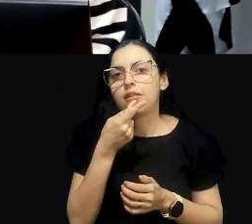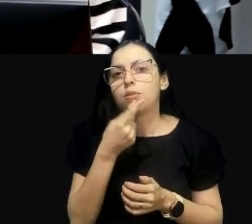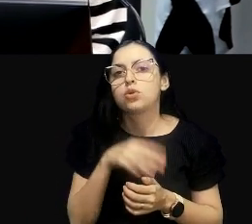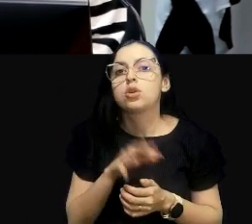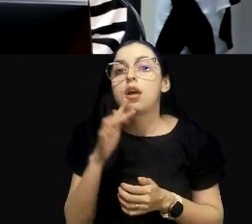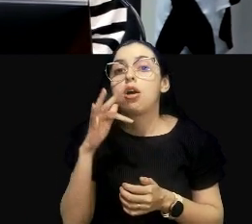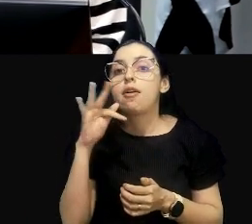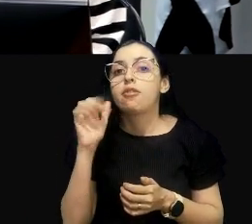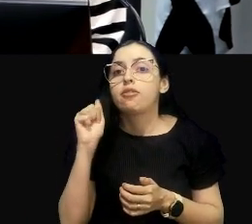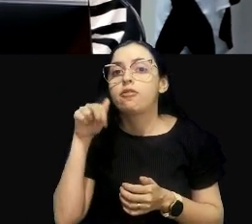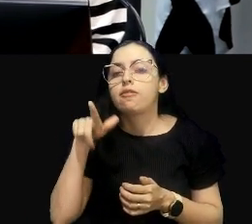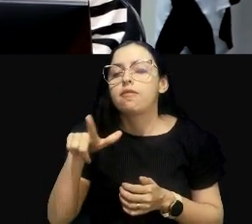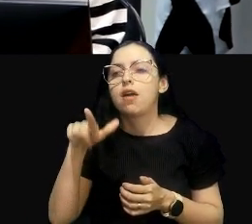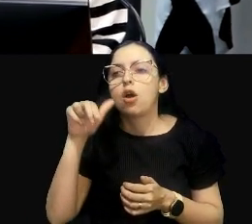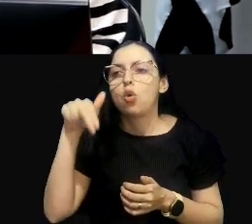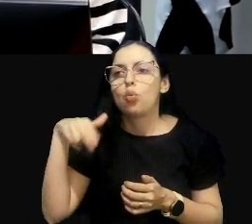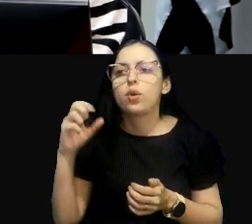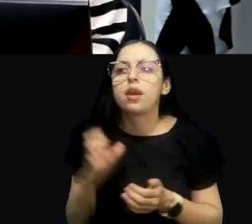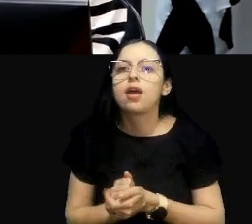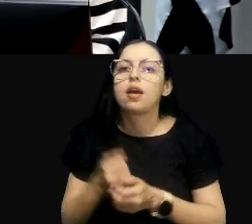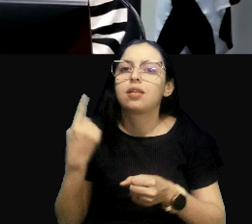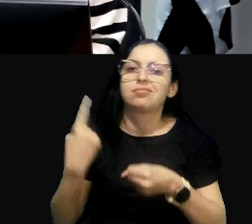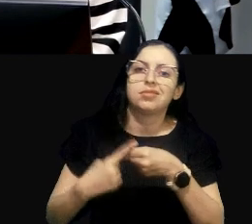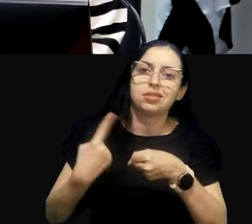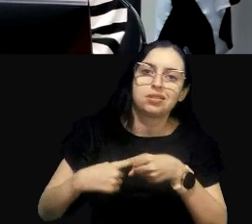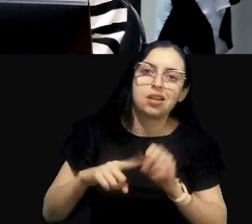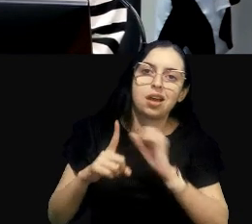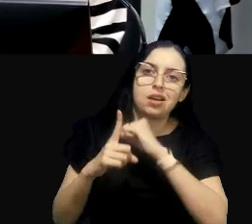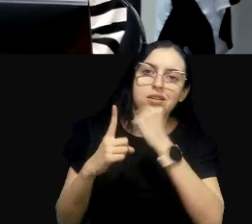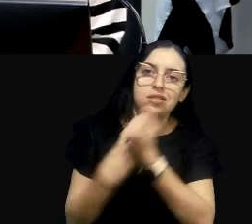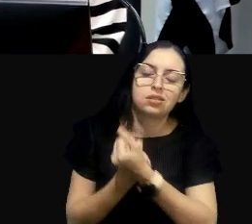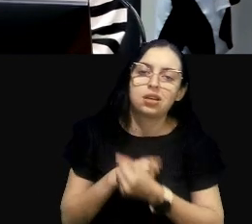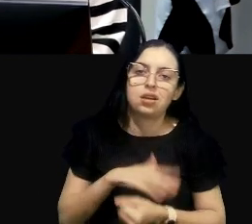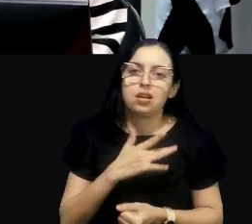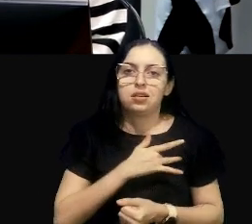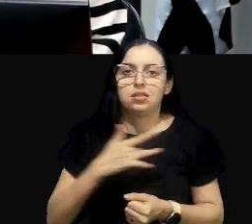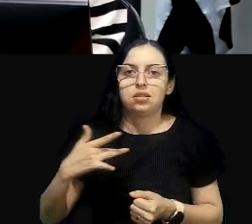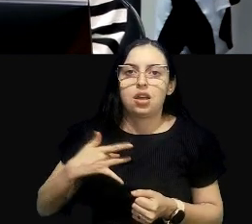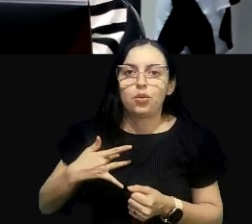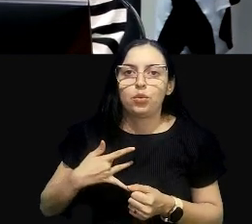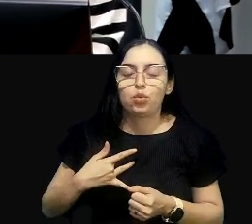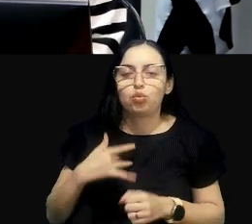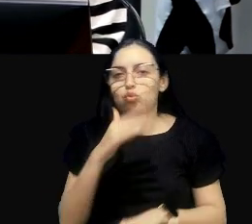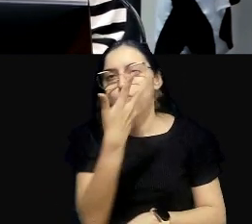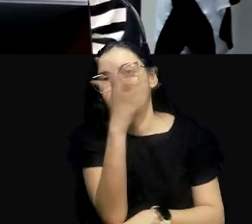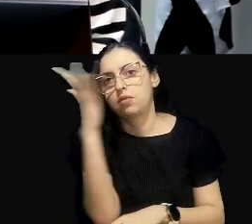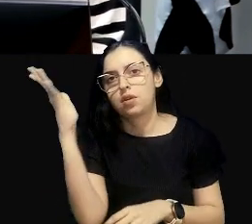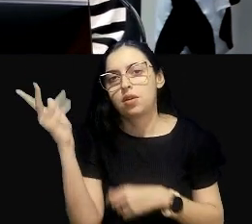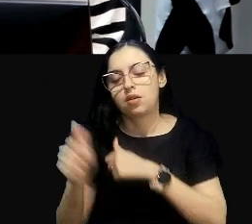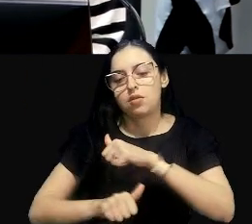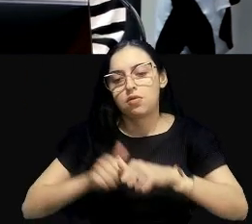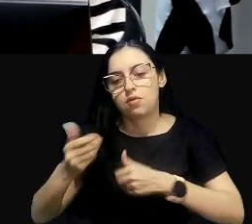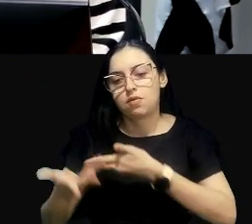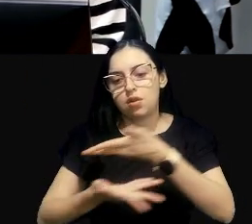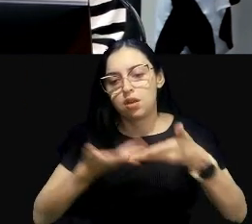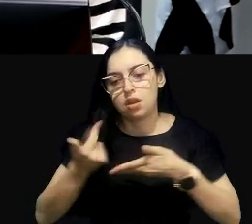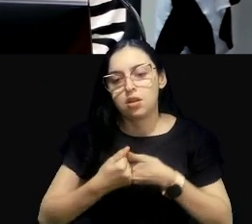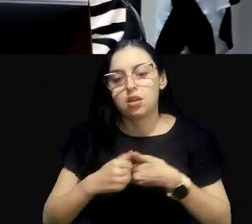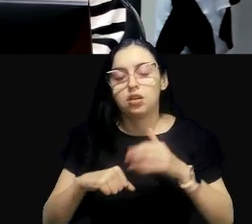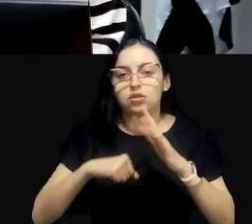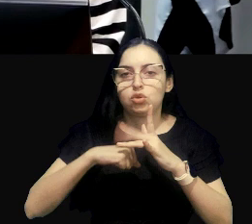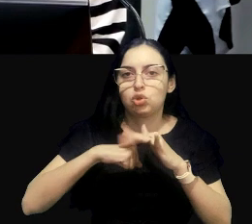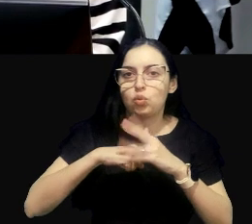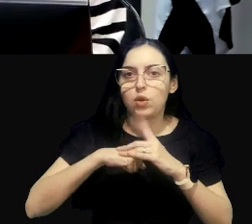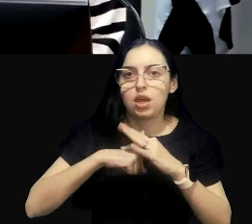populações, nos habitantes, e a questão da saúde ambiental, onde envolve os vetores de doenças,